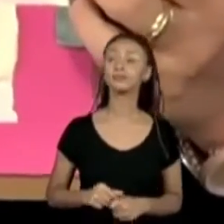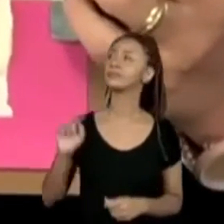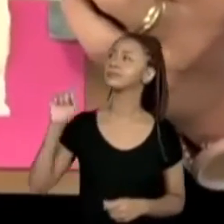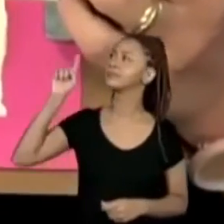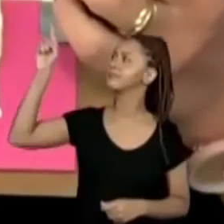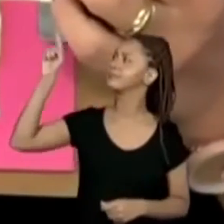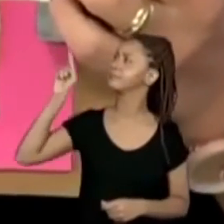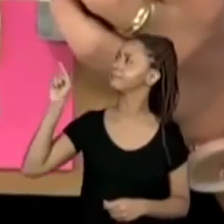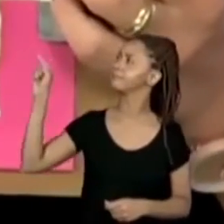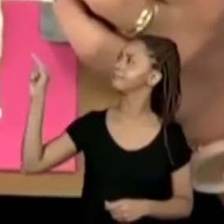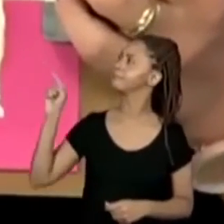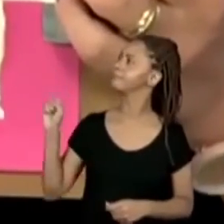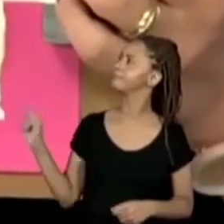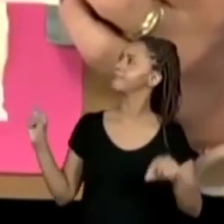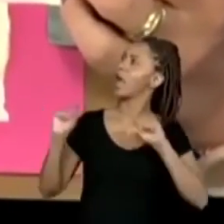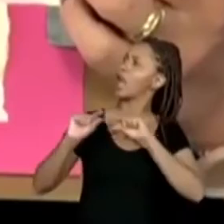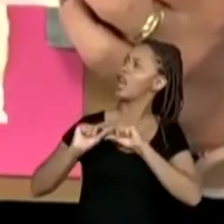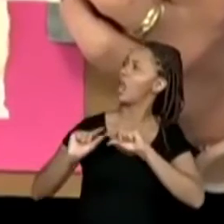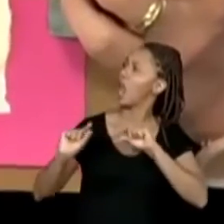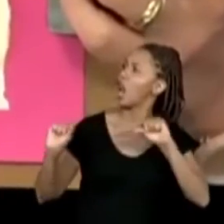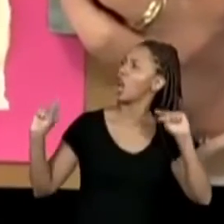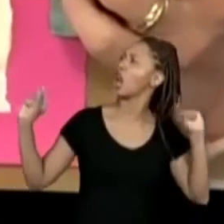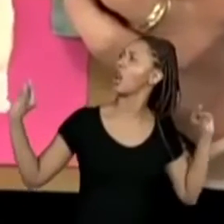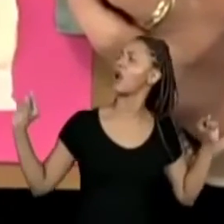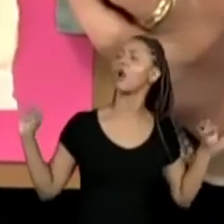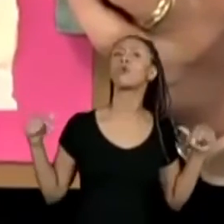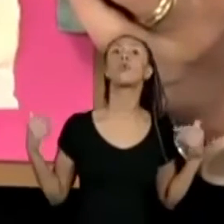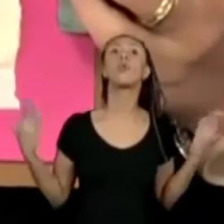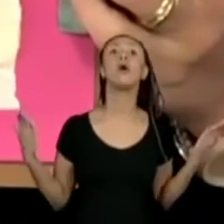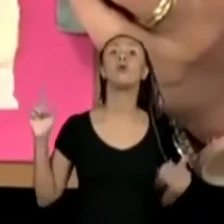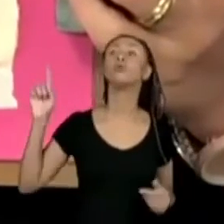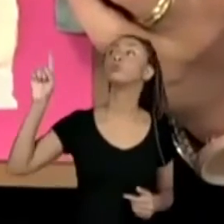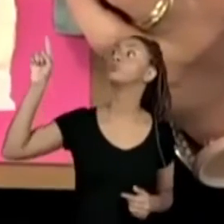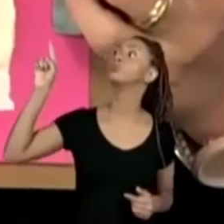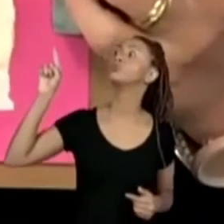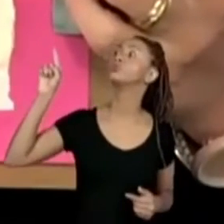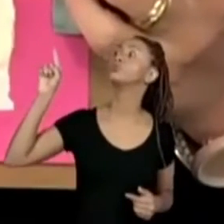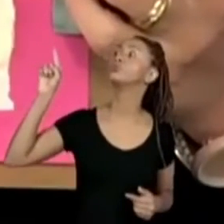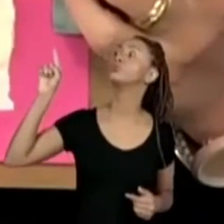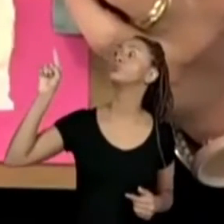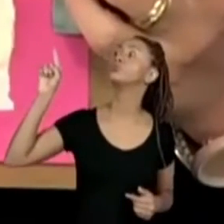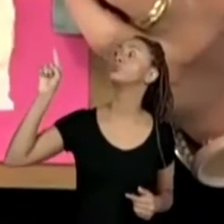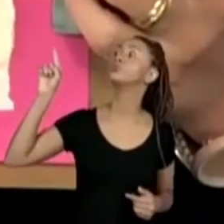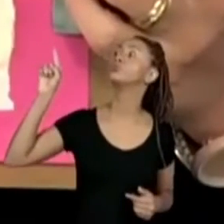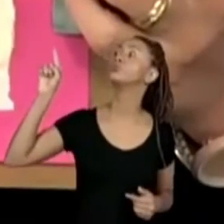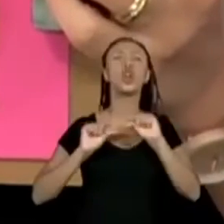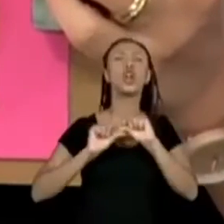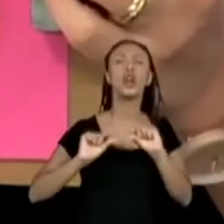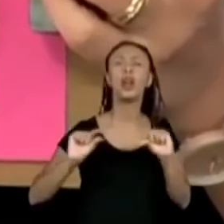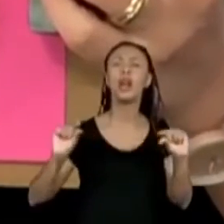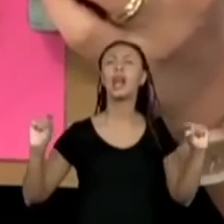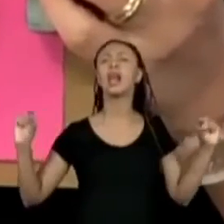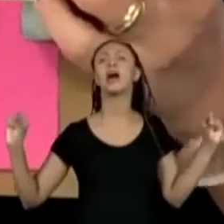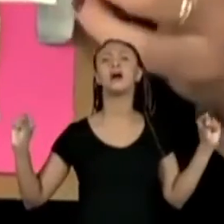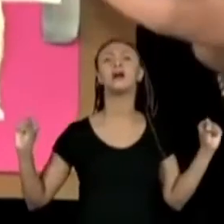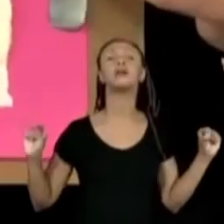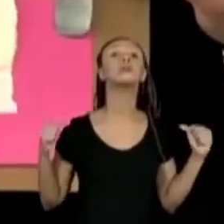fitinha maior? Qual é a fitinha maior?